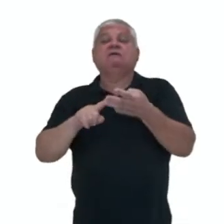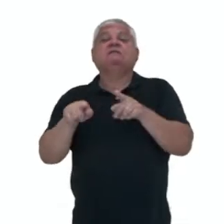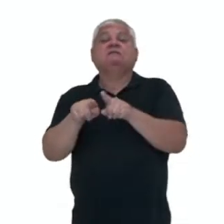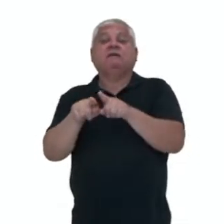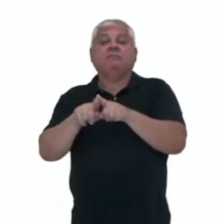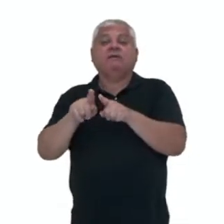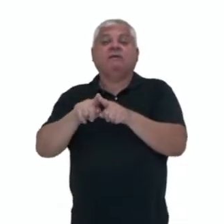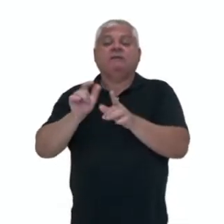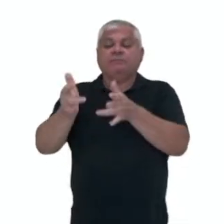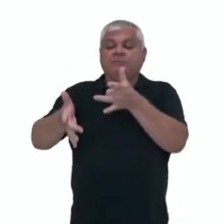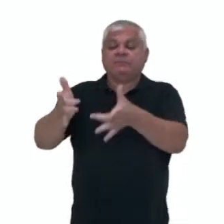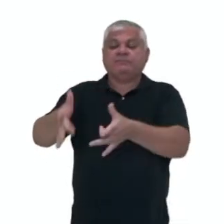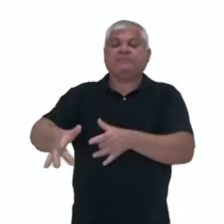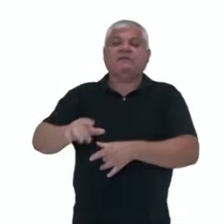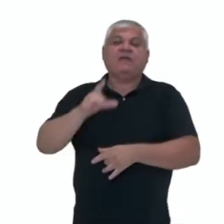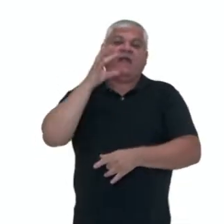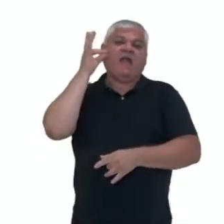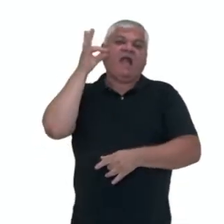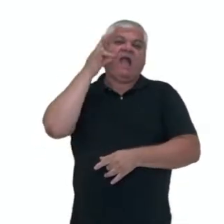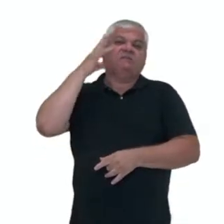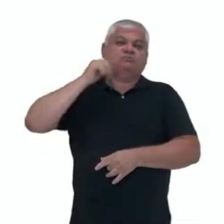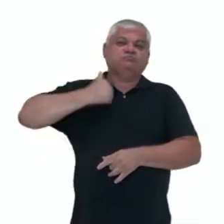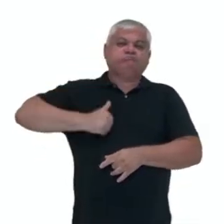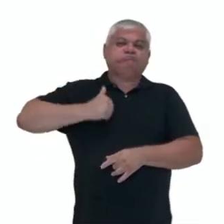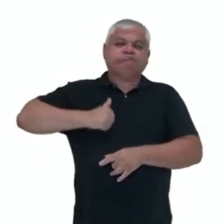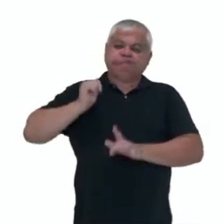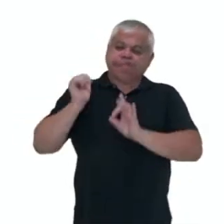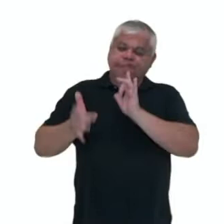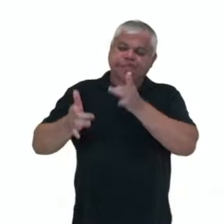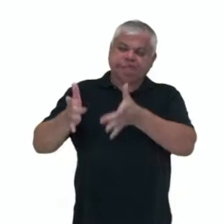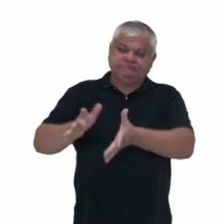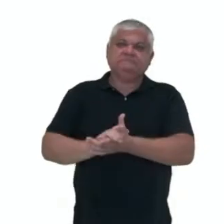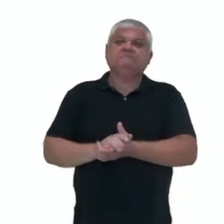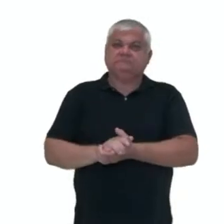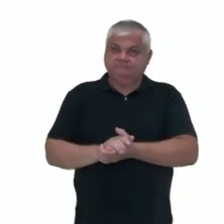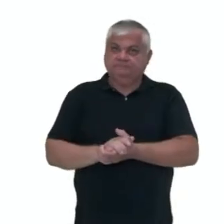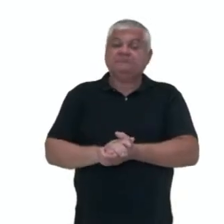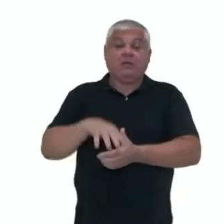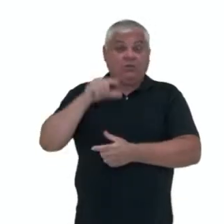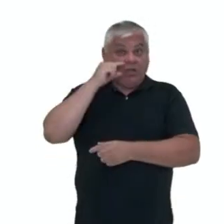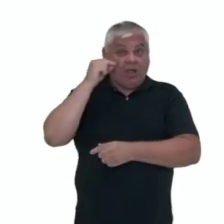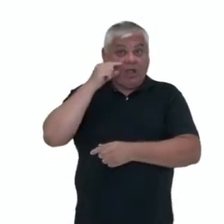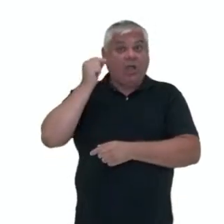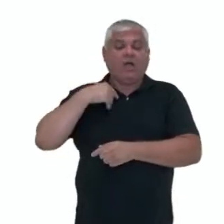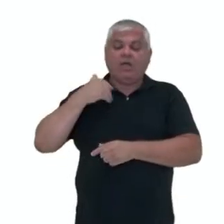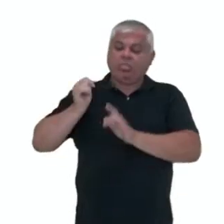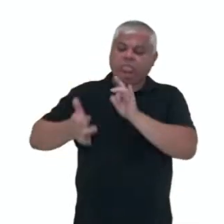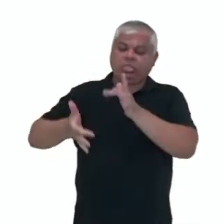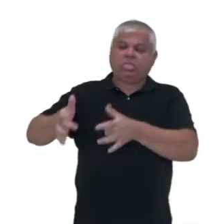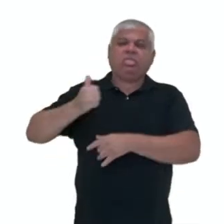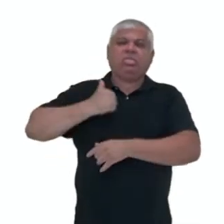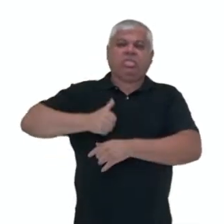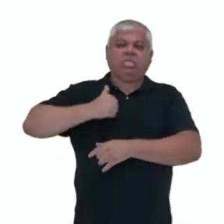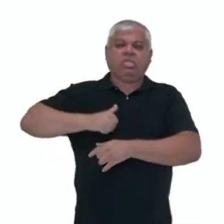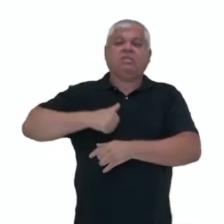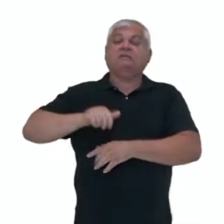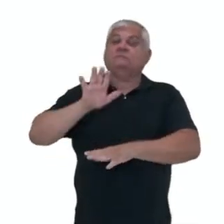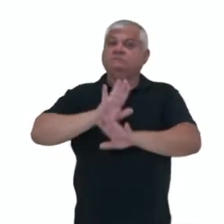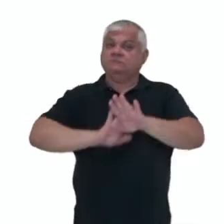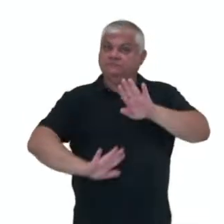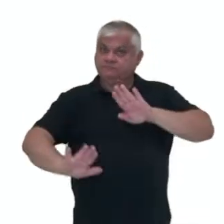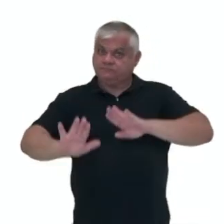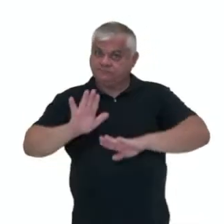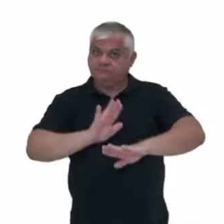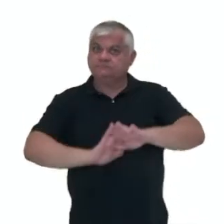fezes de gato. Infelizmente essa doença, ela está muito relacionada com o gatinho, então a gente tem que ter muito cuidado com aquele gatinho de estimação